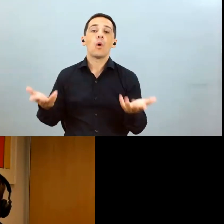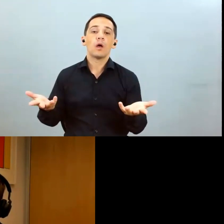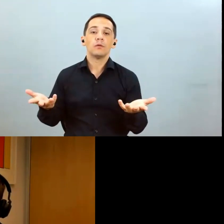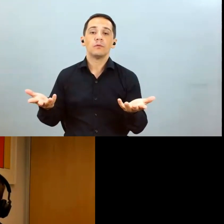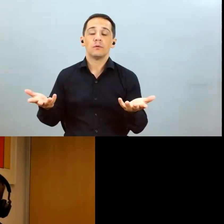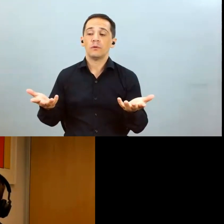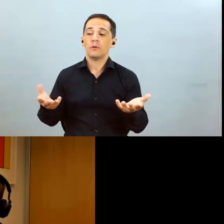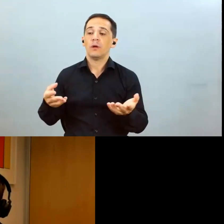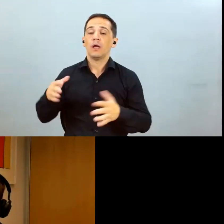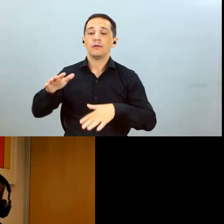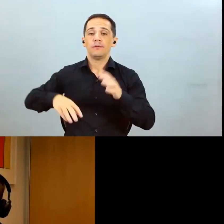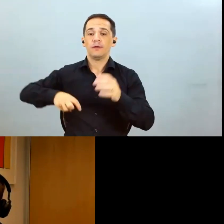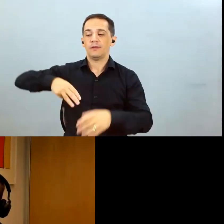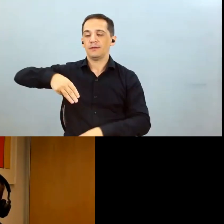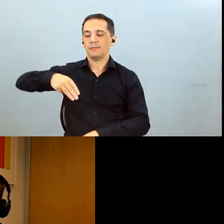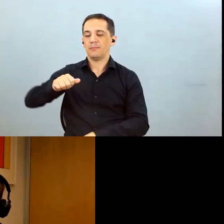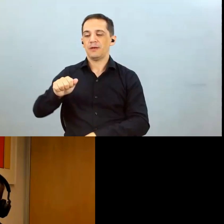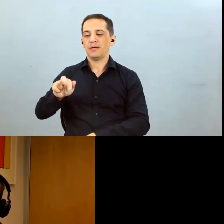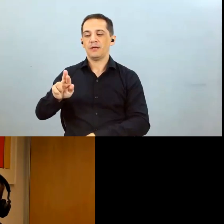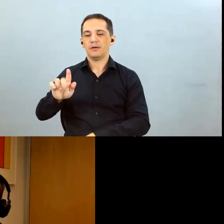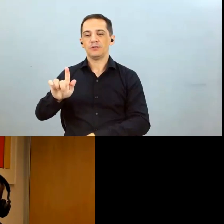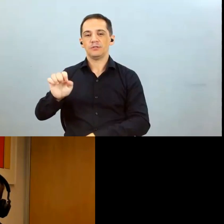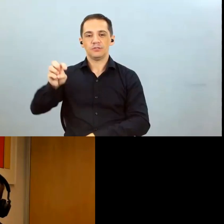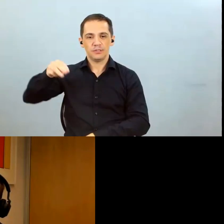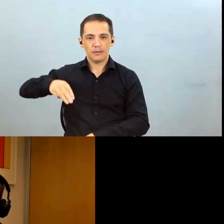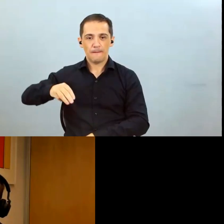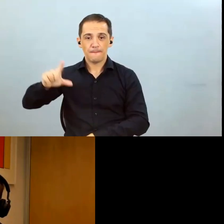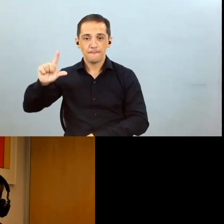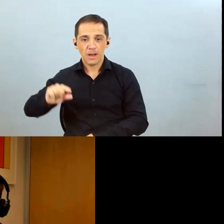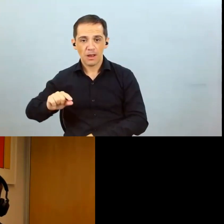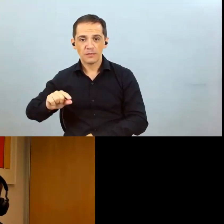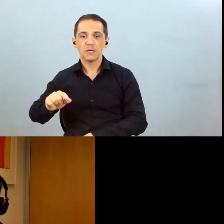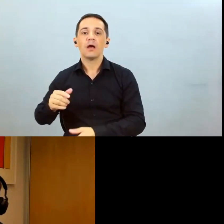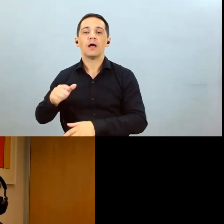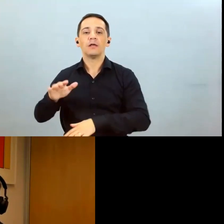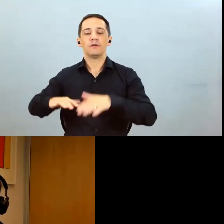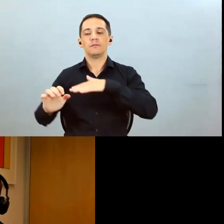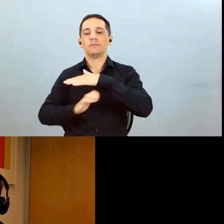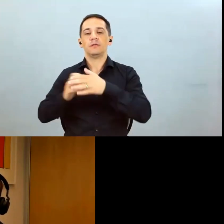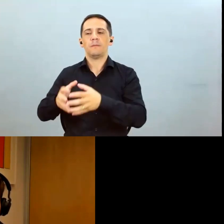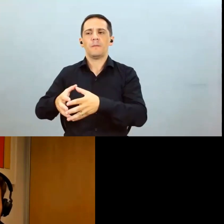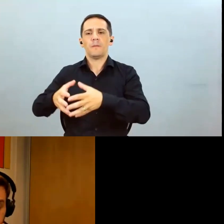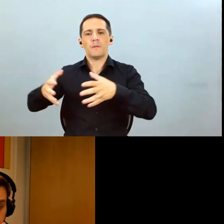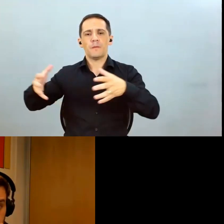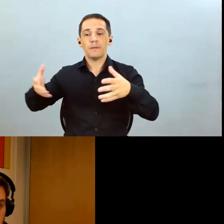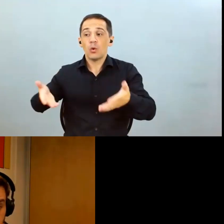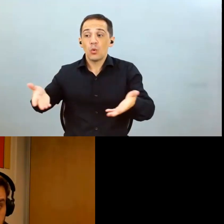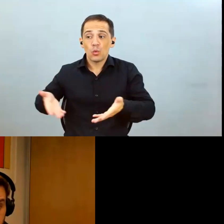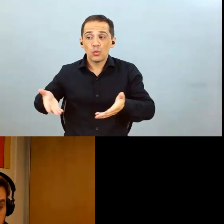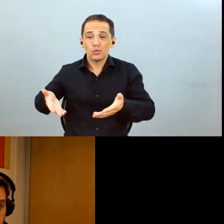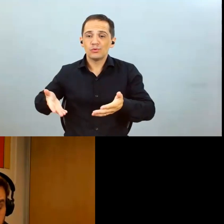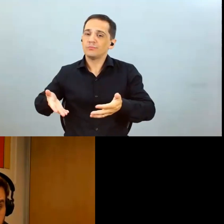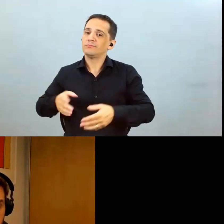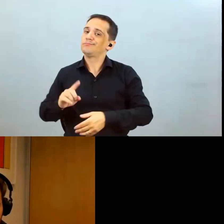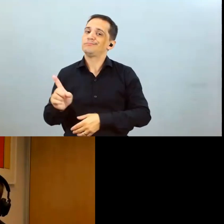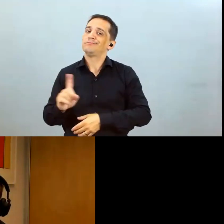até então a gente não vê assim para ano que vem pelo menos ainda não as margens muito baixas mas os projetos estão na